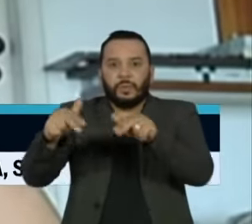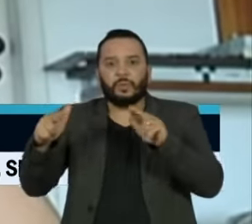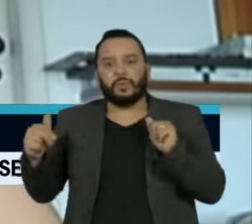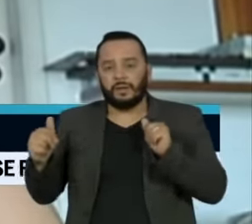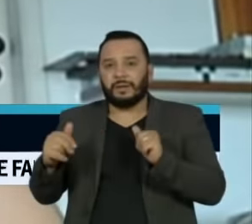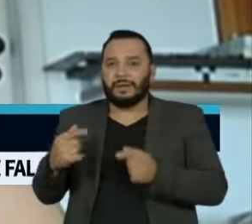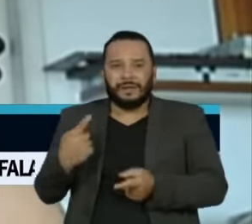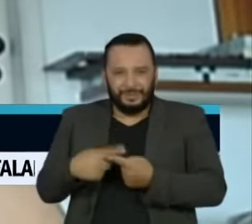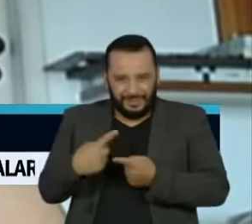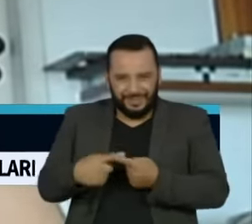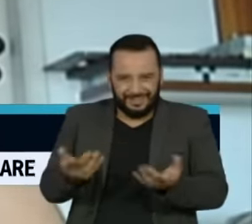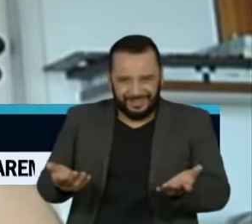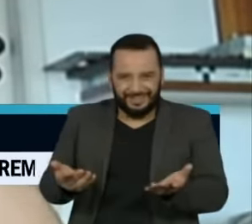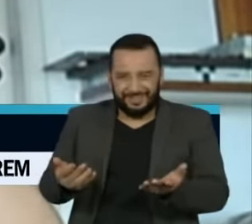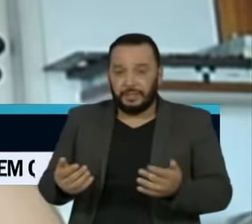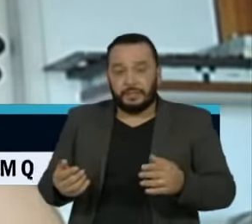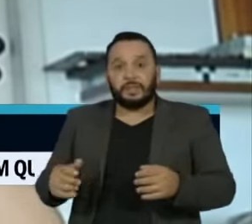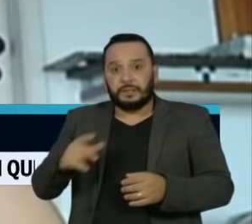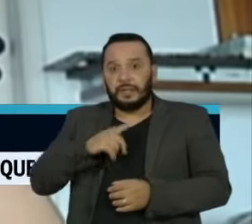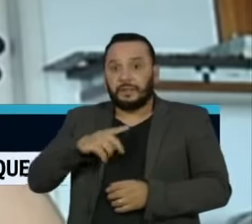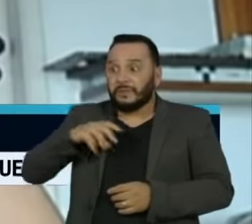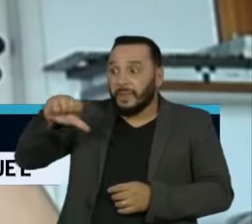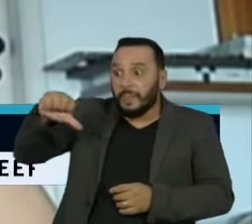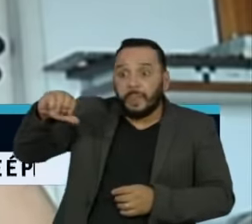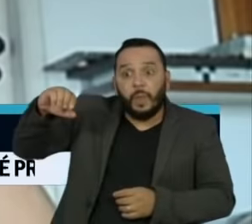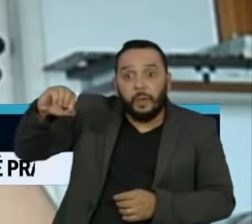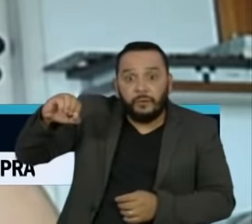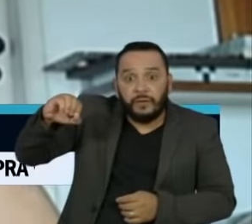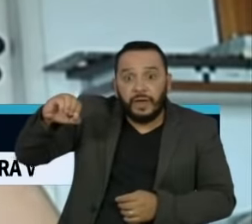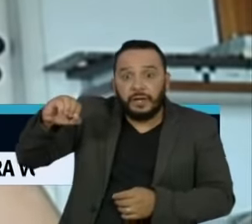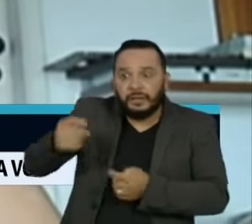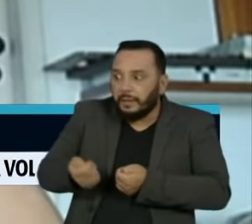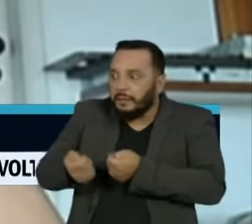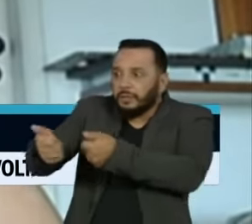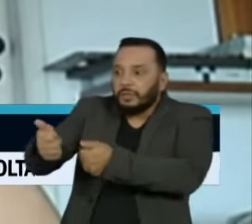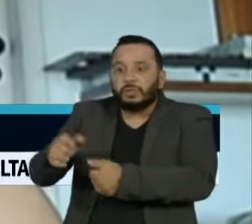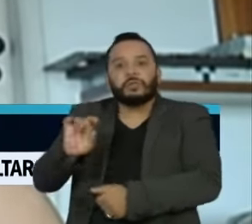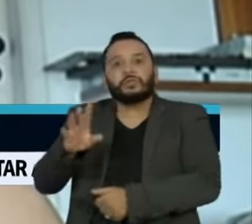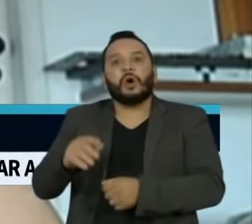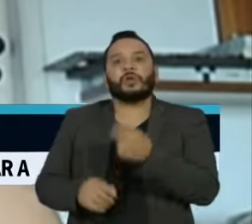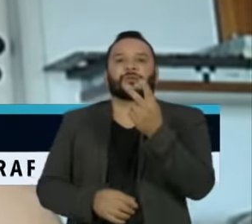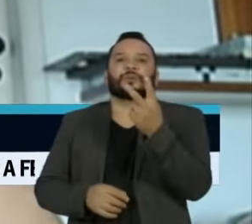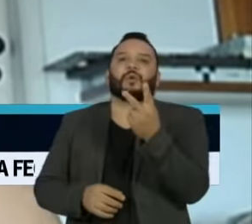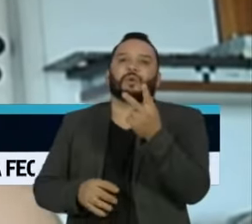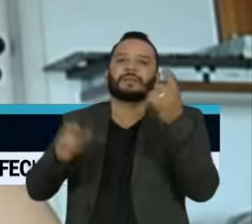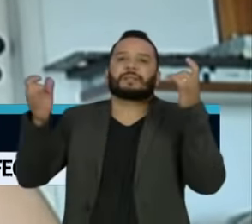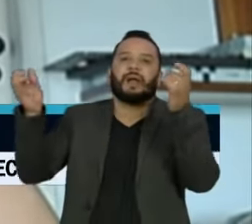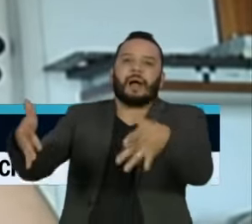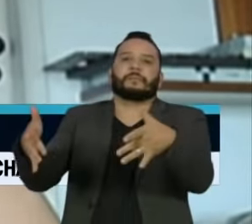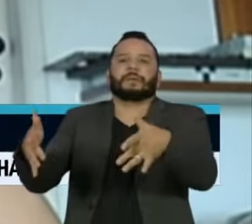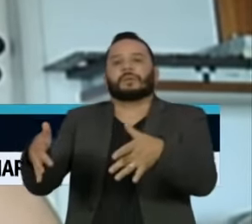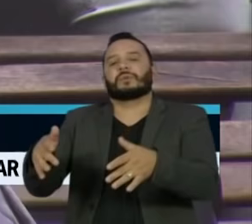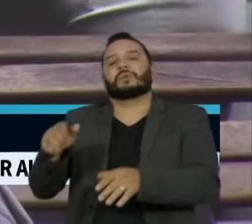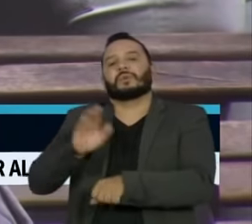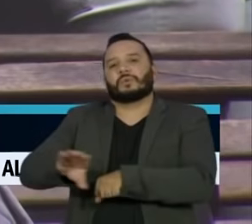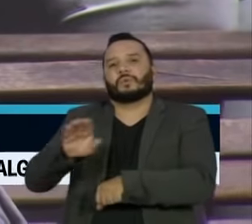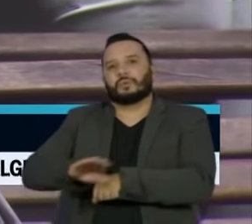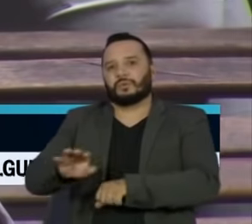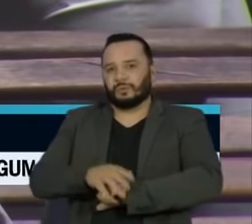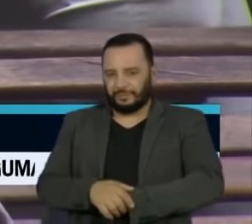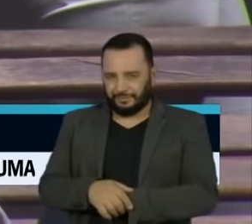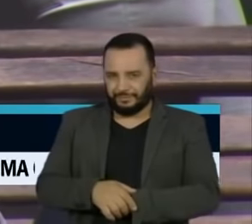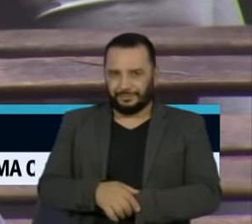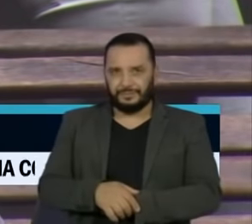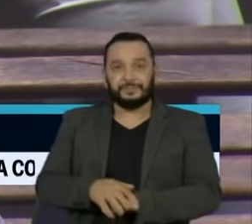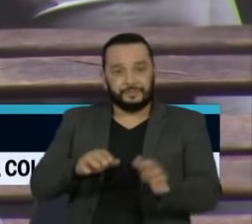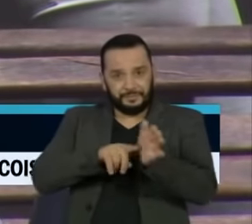90 alunos que receberam a bolsa em algum momento, apenas dois abandonaram os seus respectivos cursos. Os